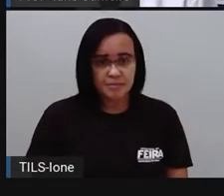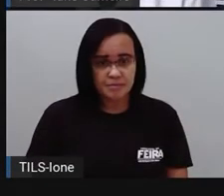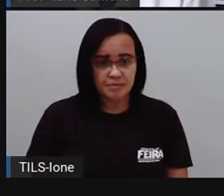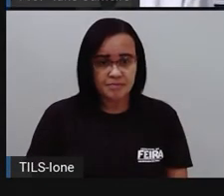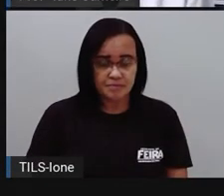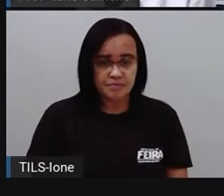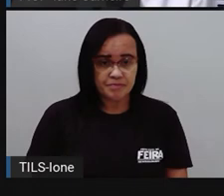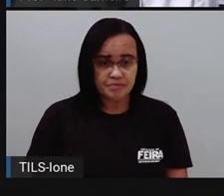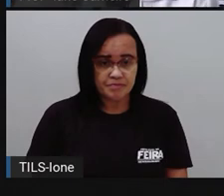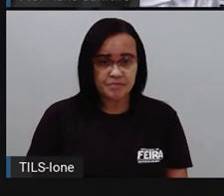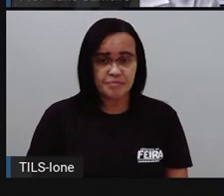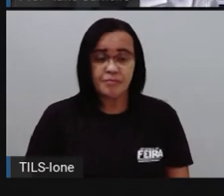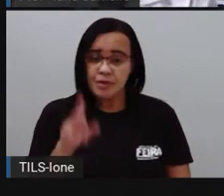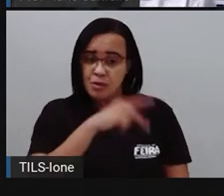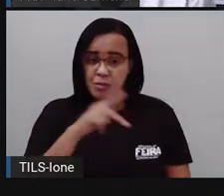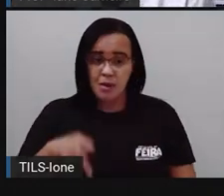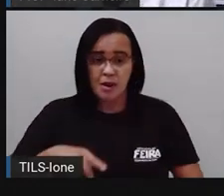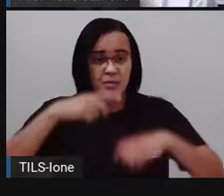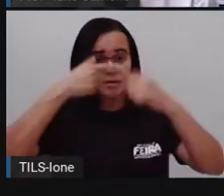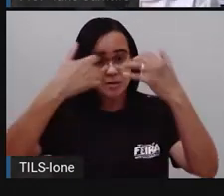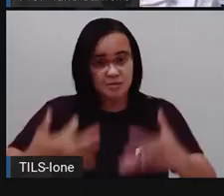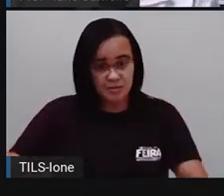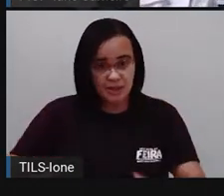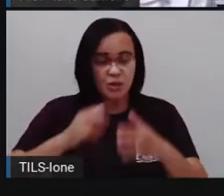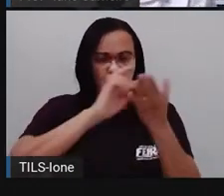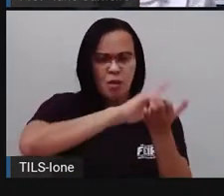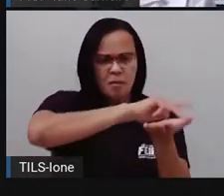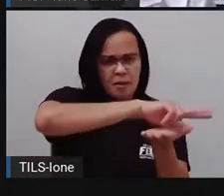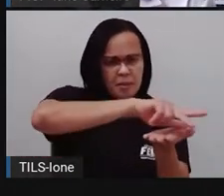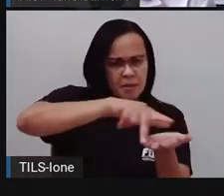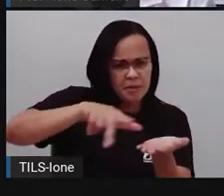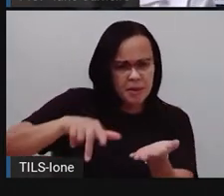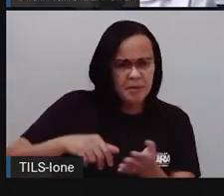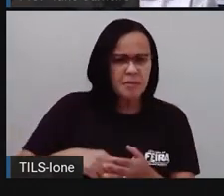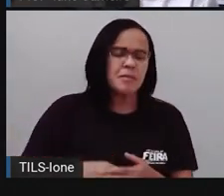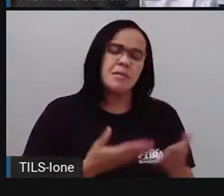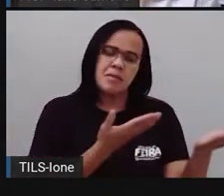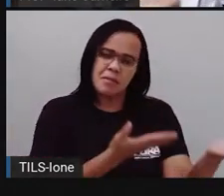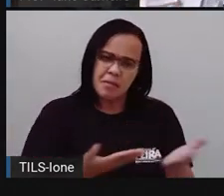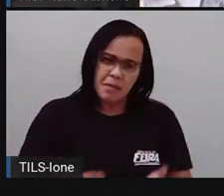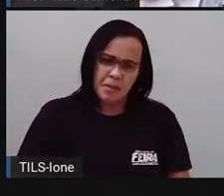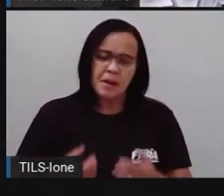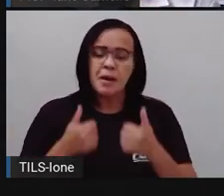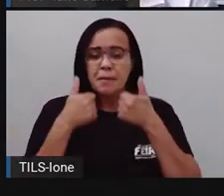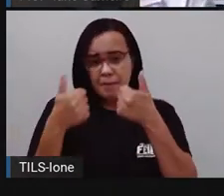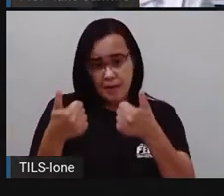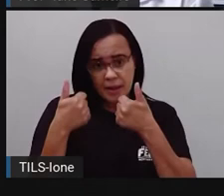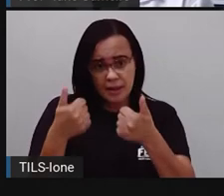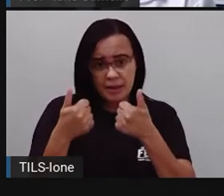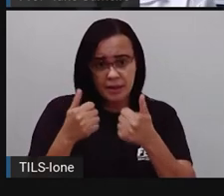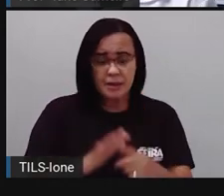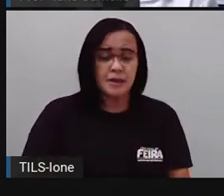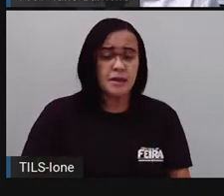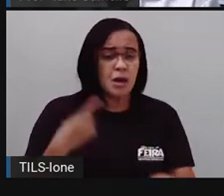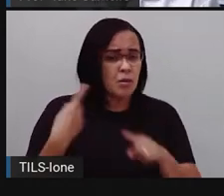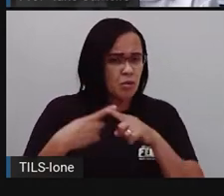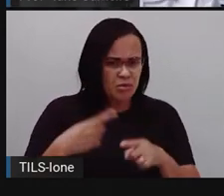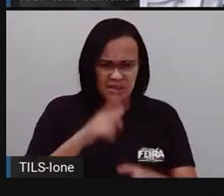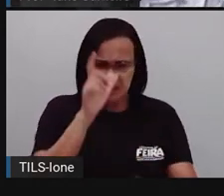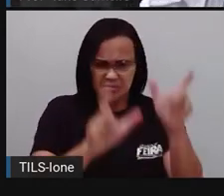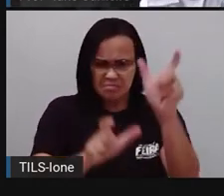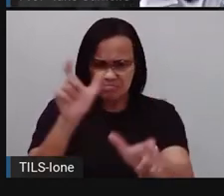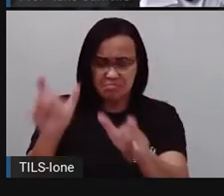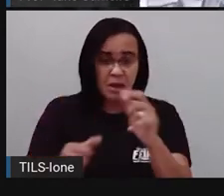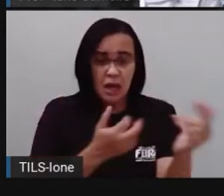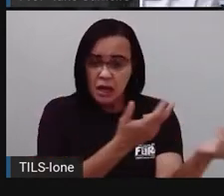Então, né? Como a Pro estava falando, as diferenças, elas são sempre bem-vindas. A gente não vai ser igual a outra pessoa nunca, né? Mas a gente tem que